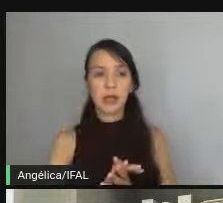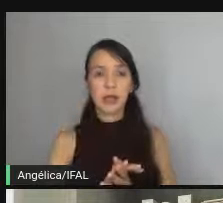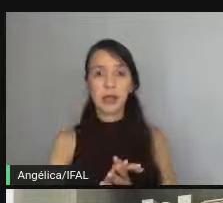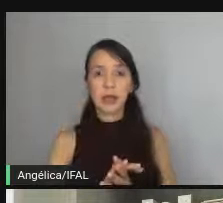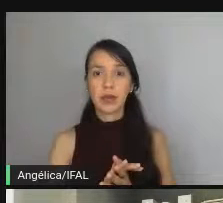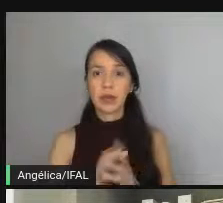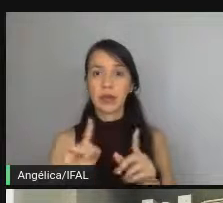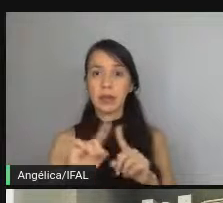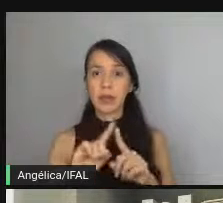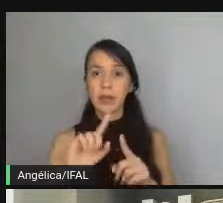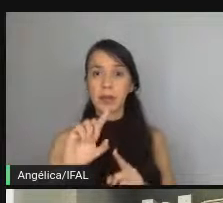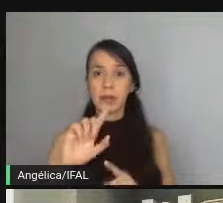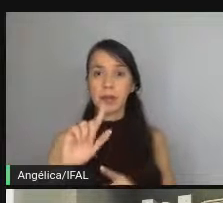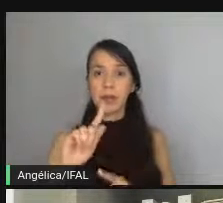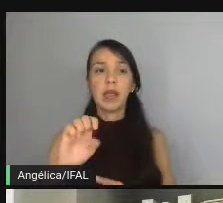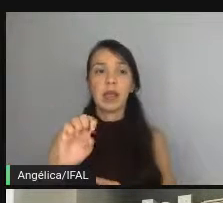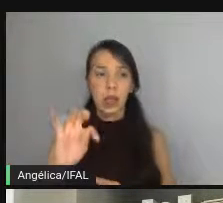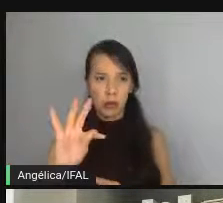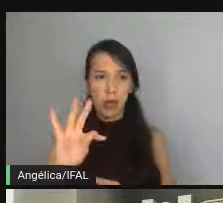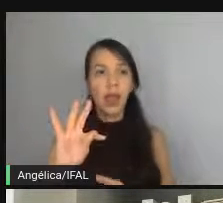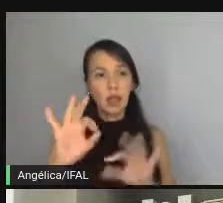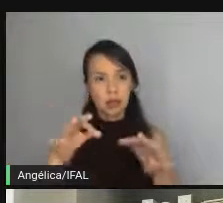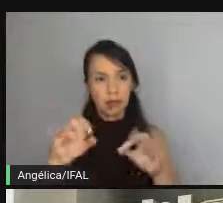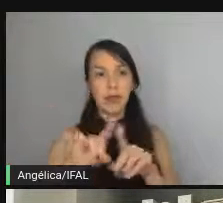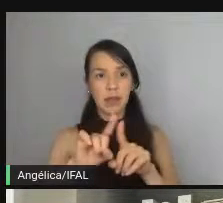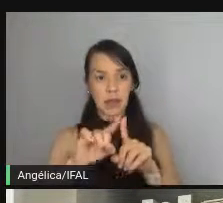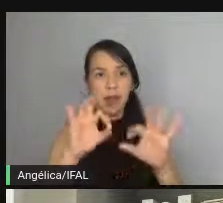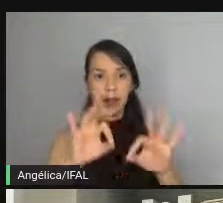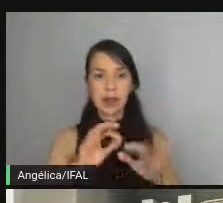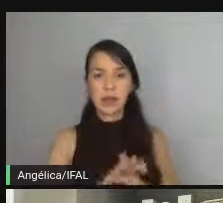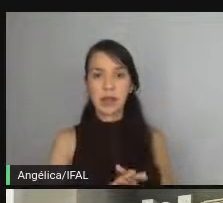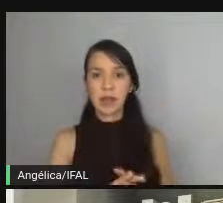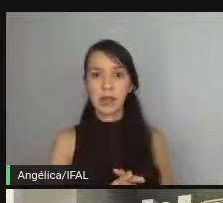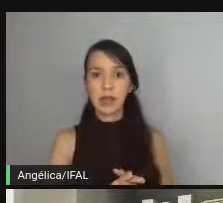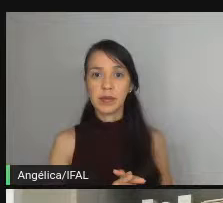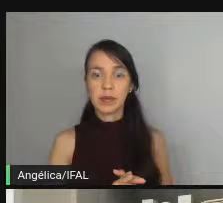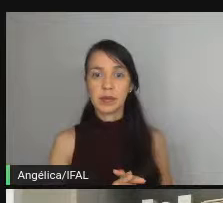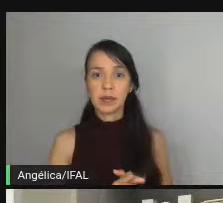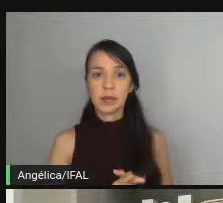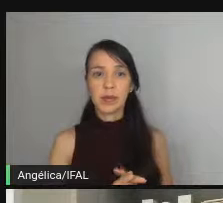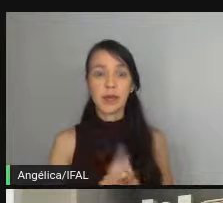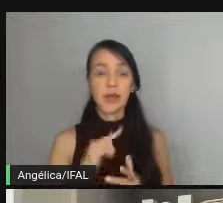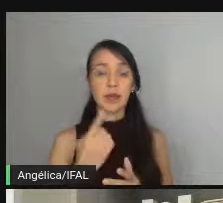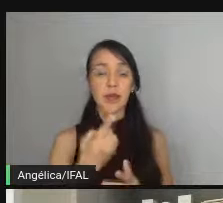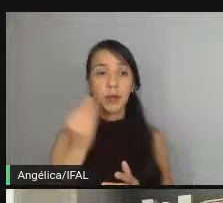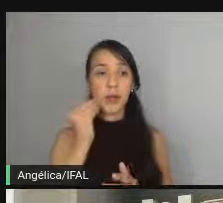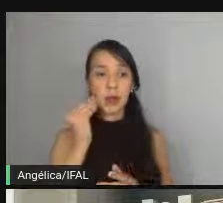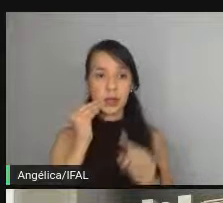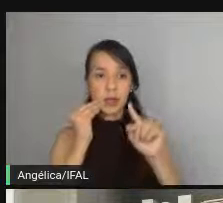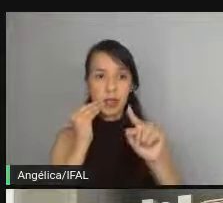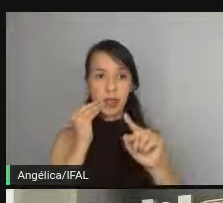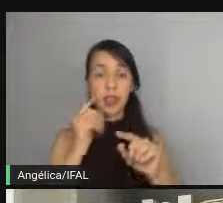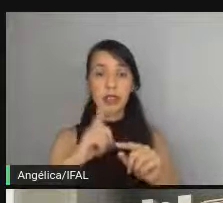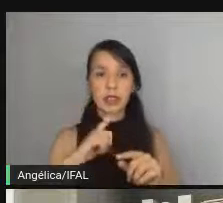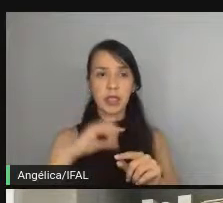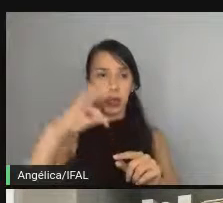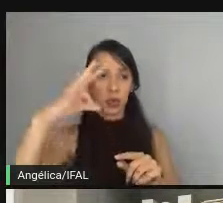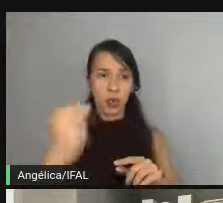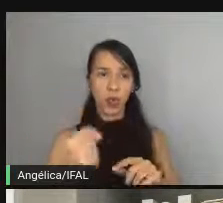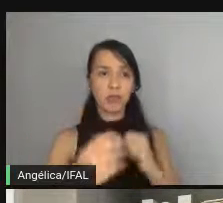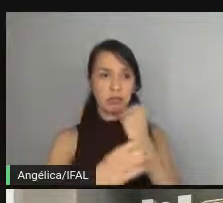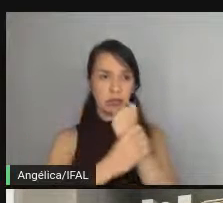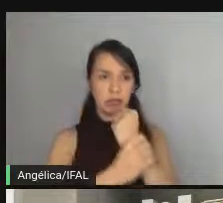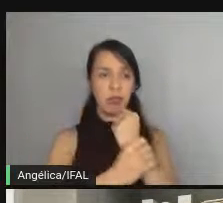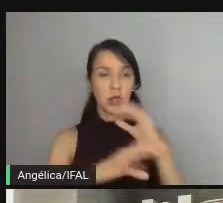isso aqui tá certo é o get tá certo também é o get também então no nosso teste a gente já tem toda a cobertura